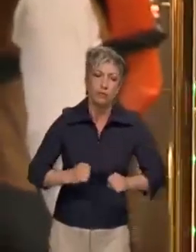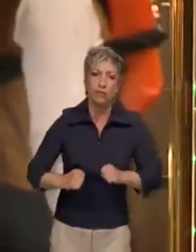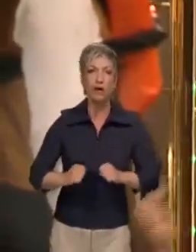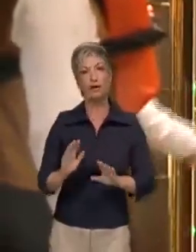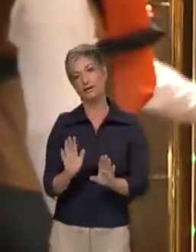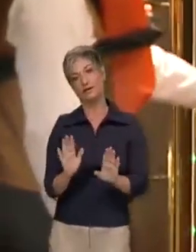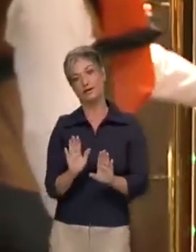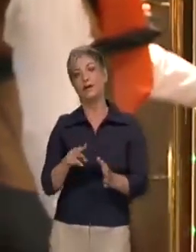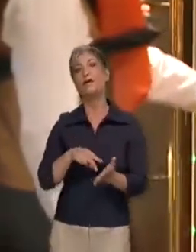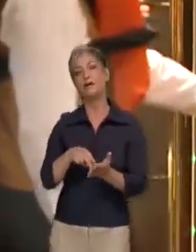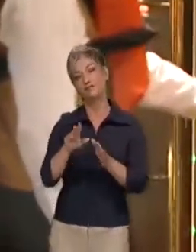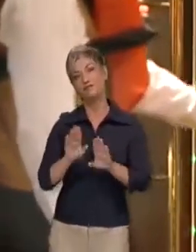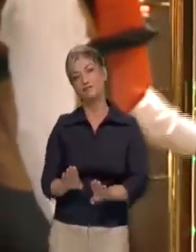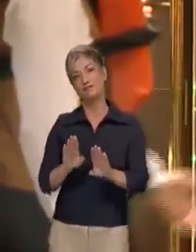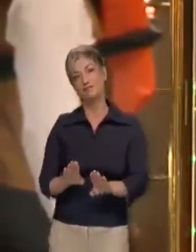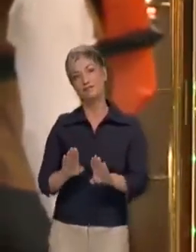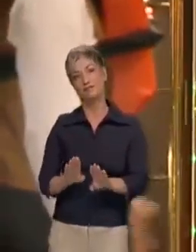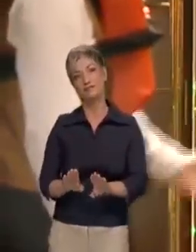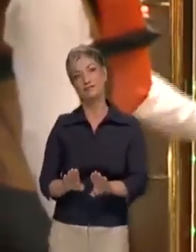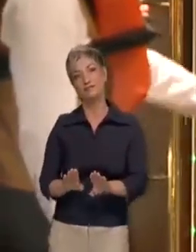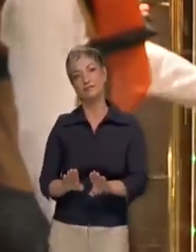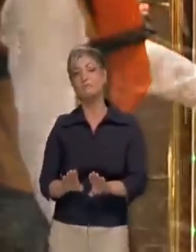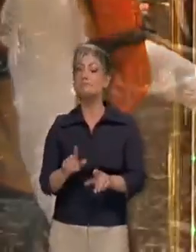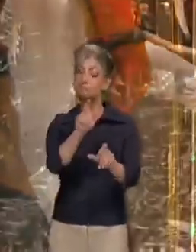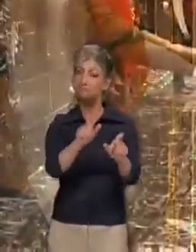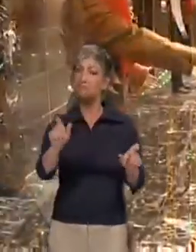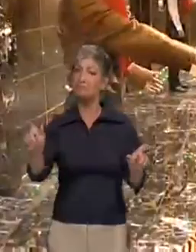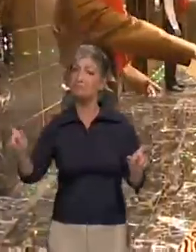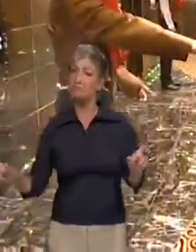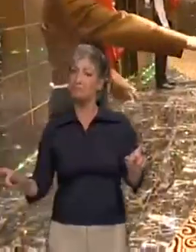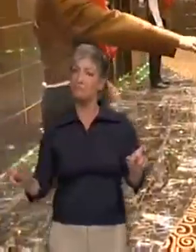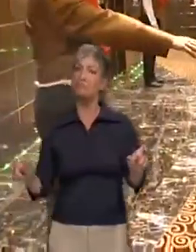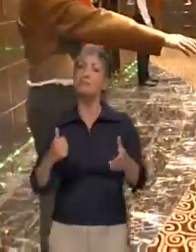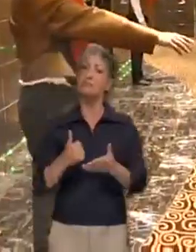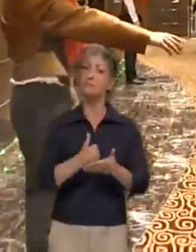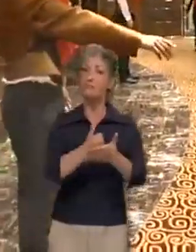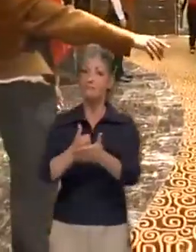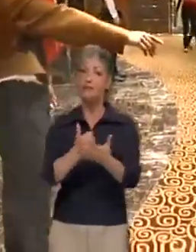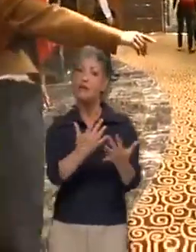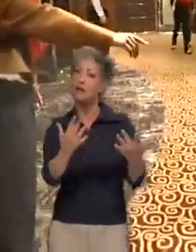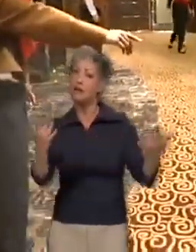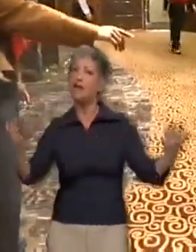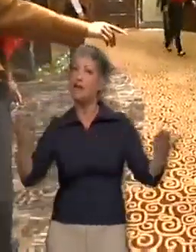Em todo o navio haverá guias para lhe dar assistência. Siga sempre as suas instruções.